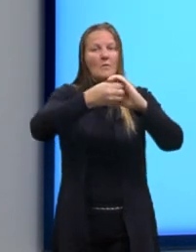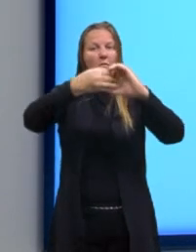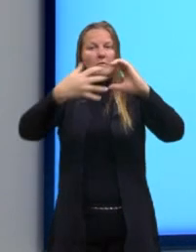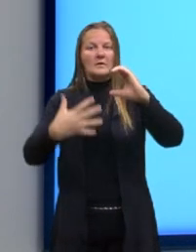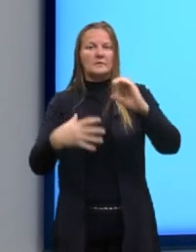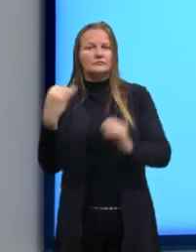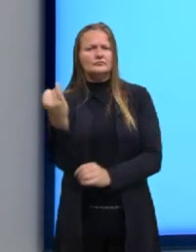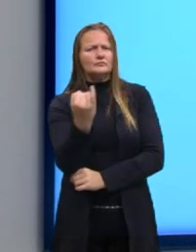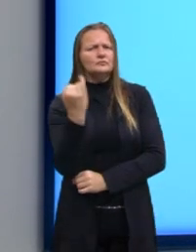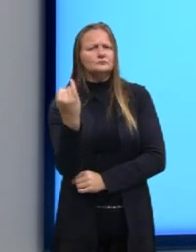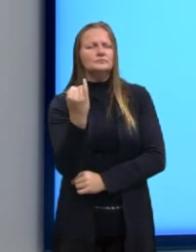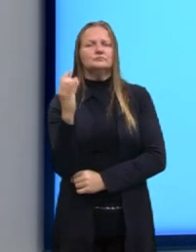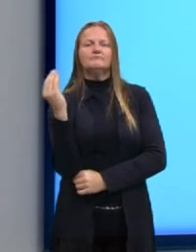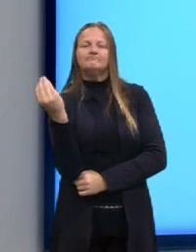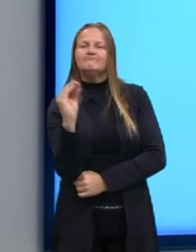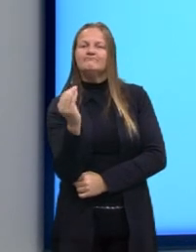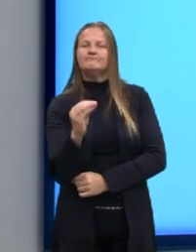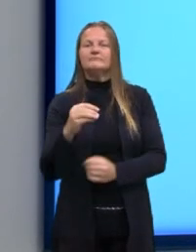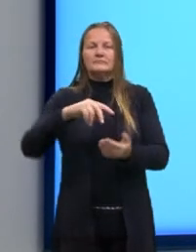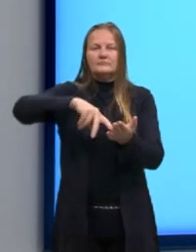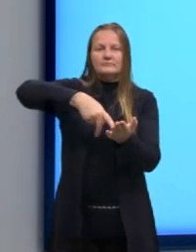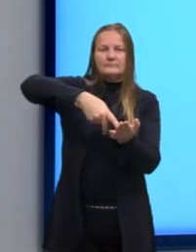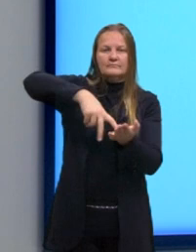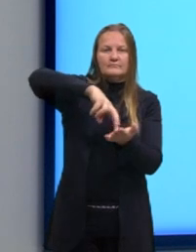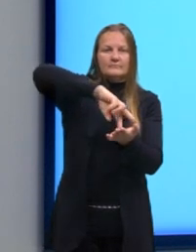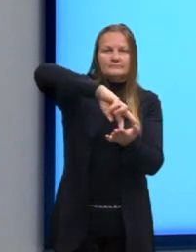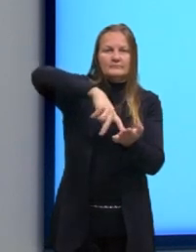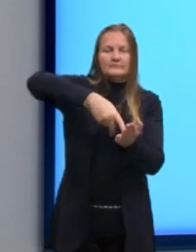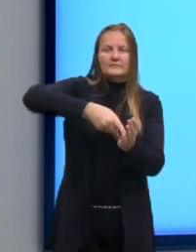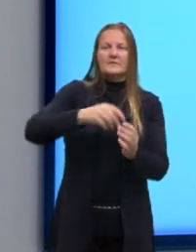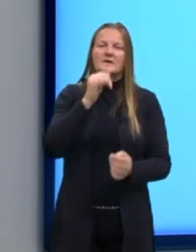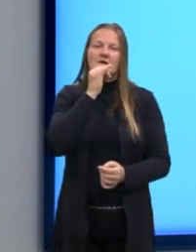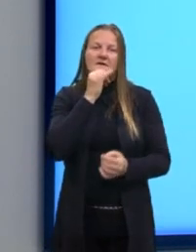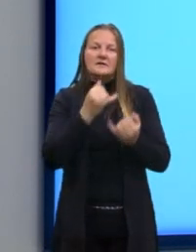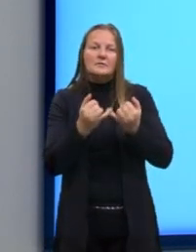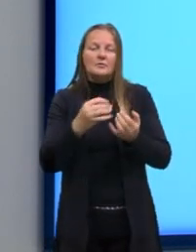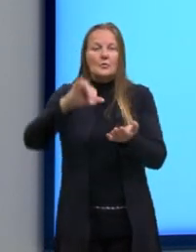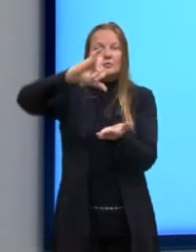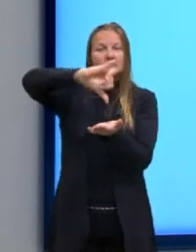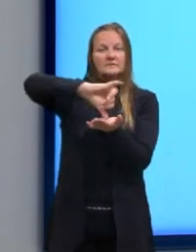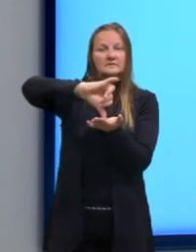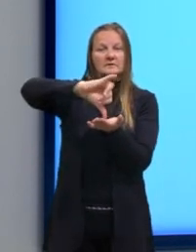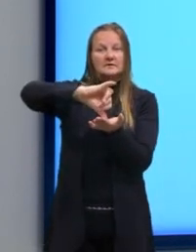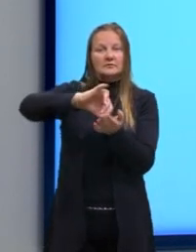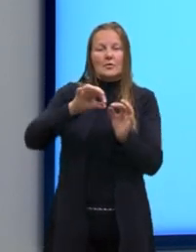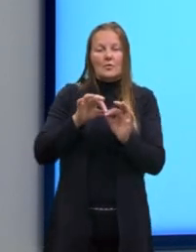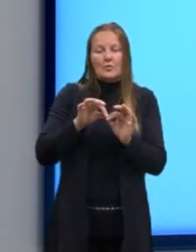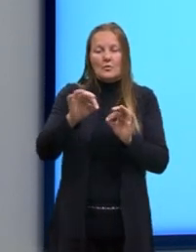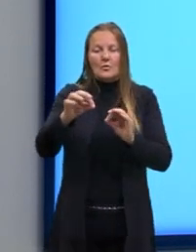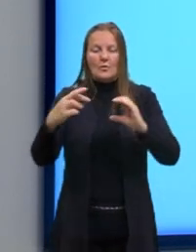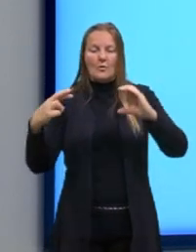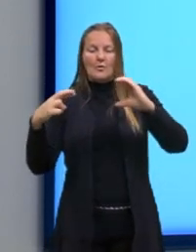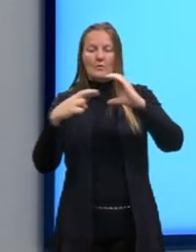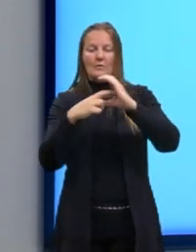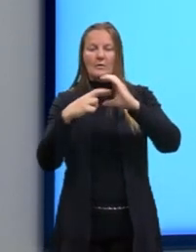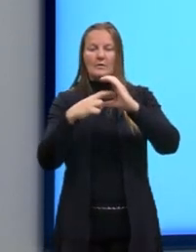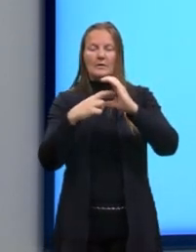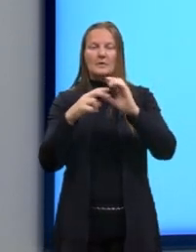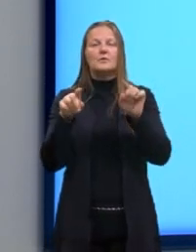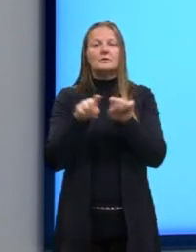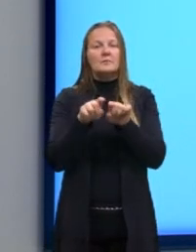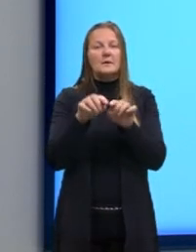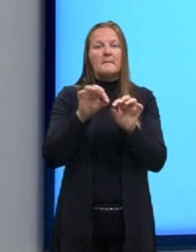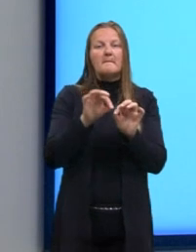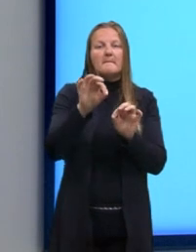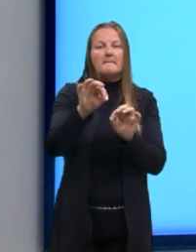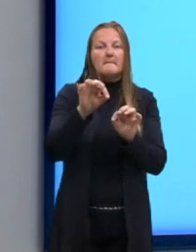importantes da nossa circunferência. Então, como o centro, a medida do raio e os pontos que